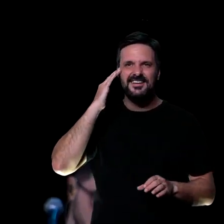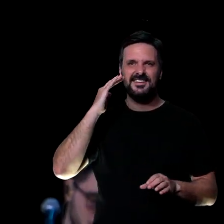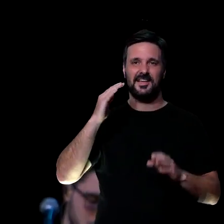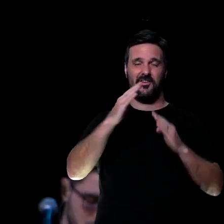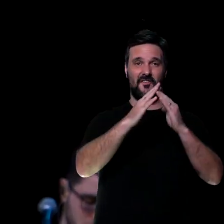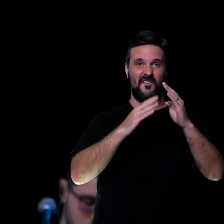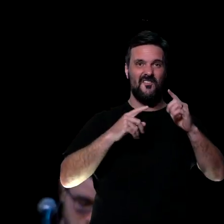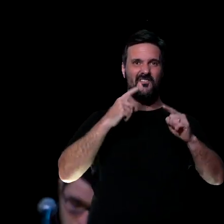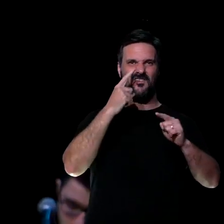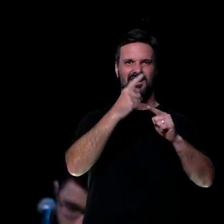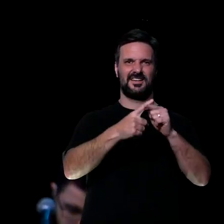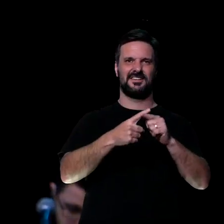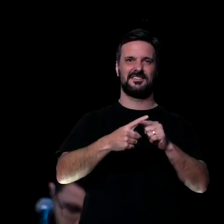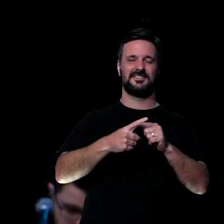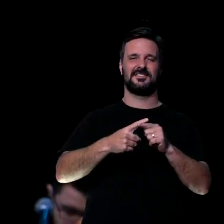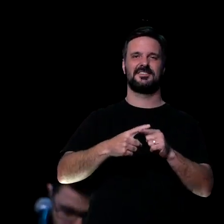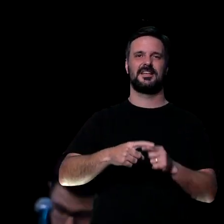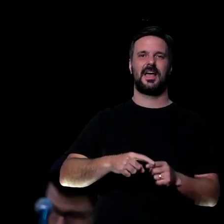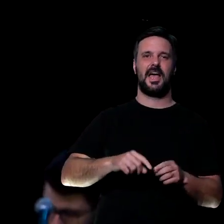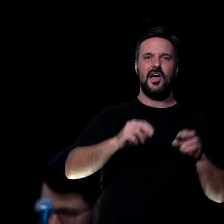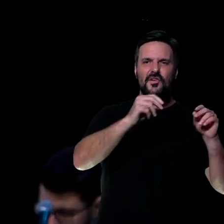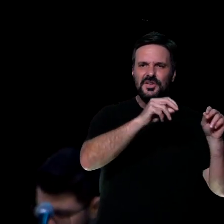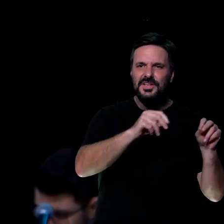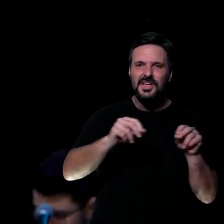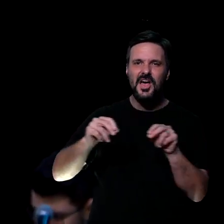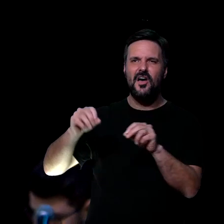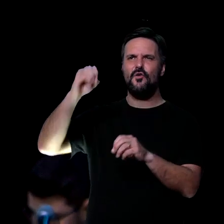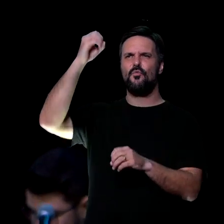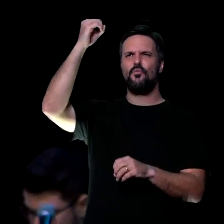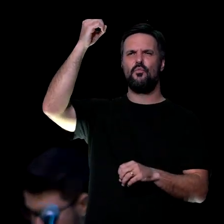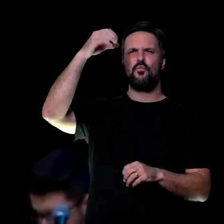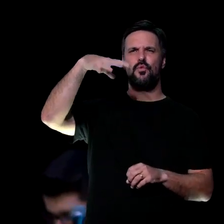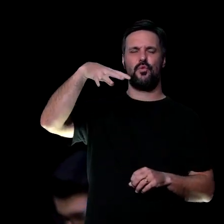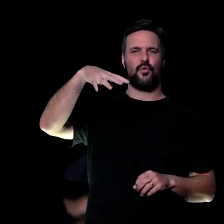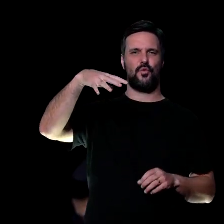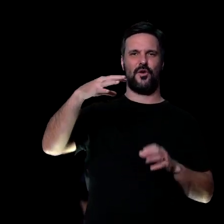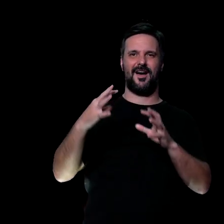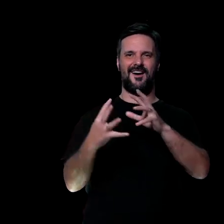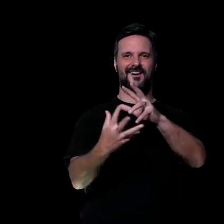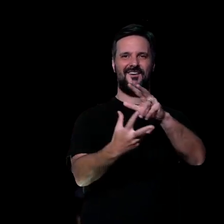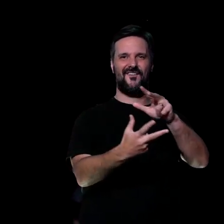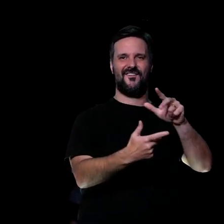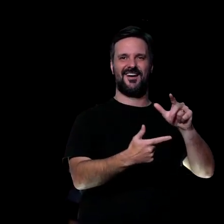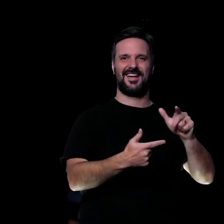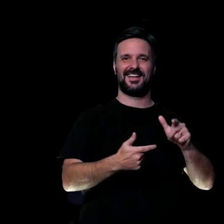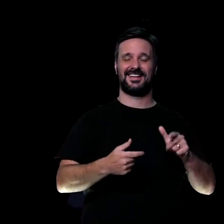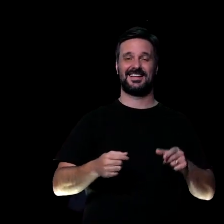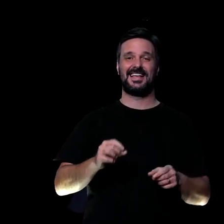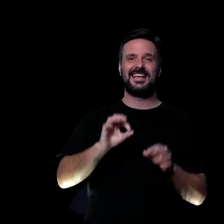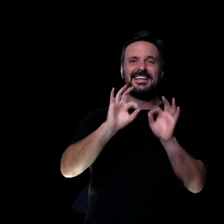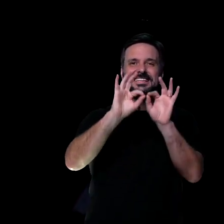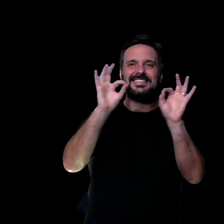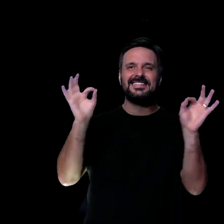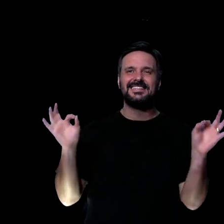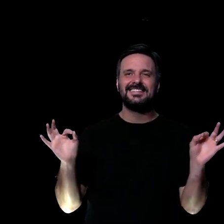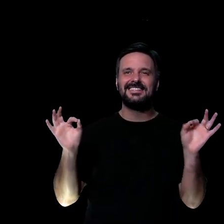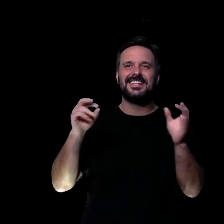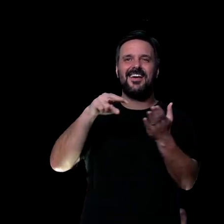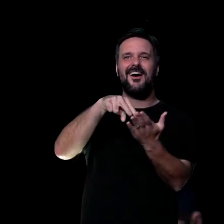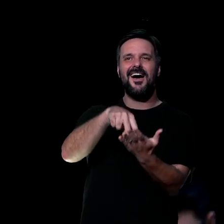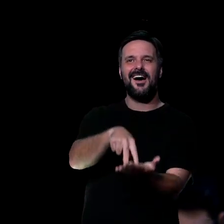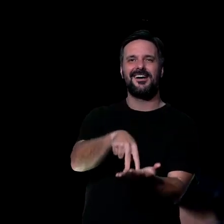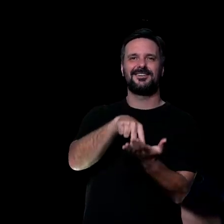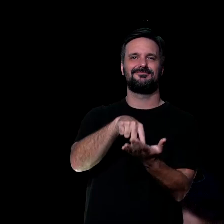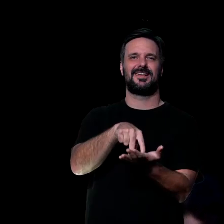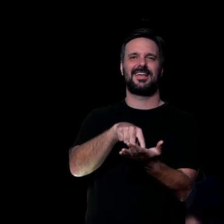igreja foi chamada a ser, sal e luz, dessa terra, se nessa noite, você quer, simples assim, dizer Deus, eu quero ser inabalável,